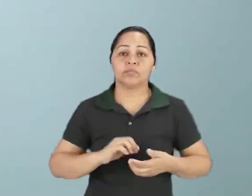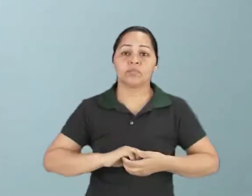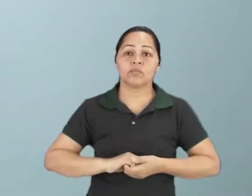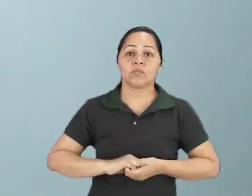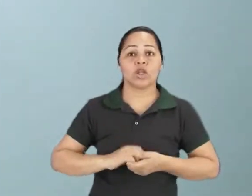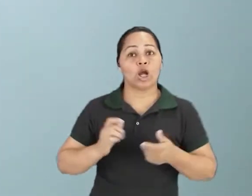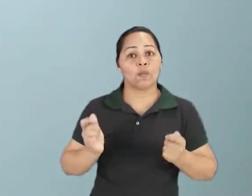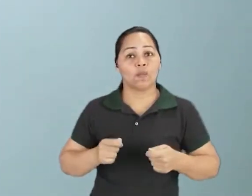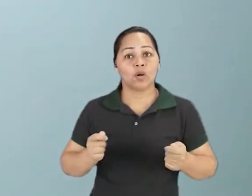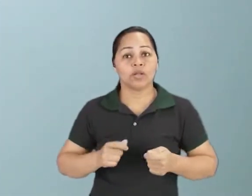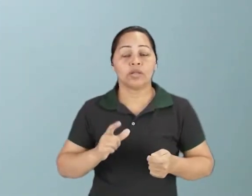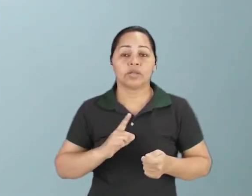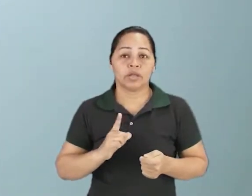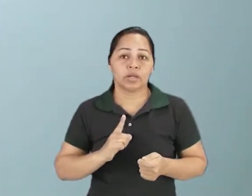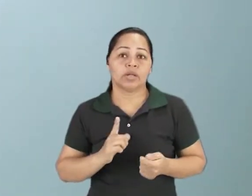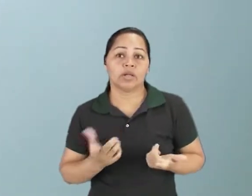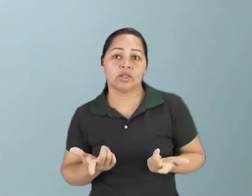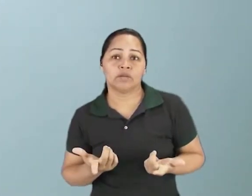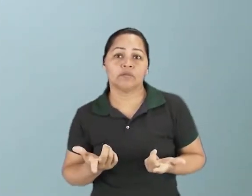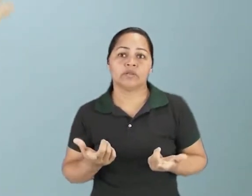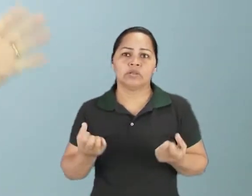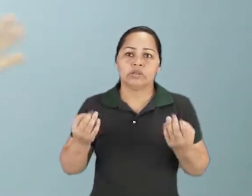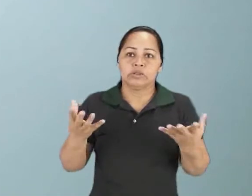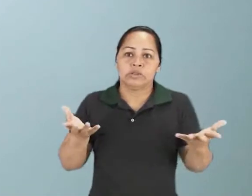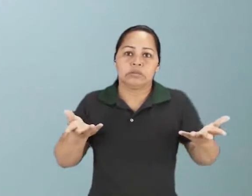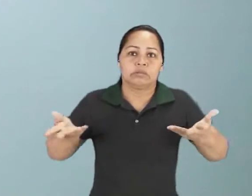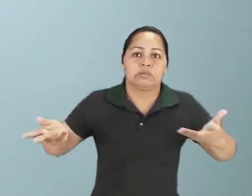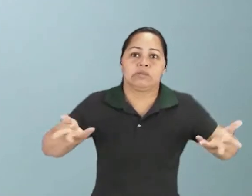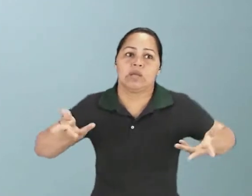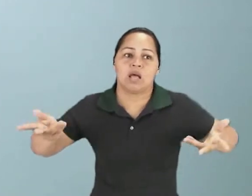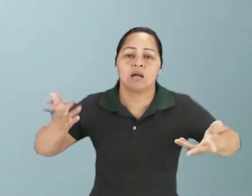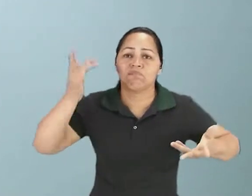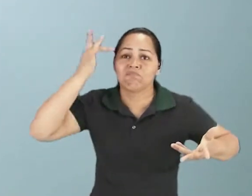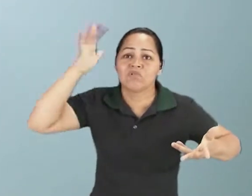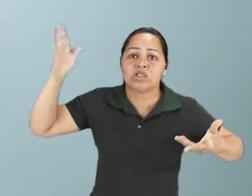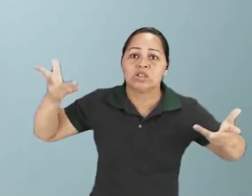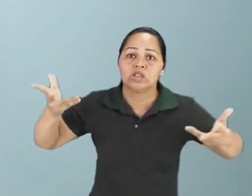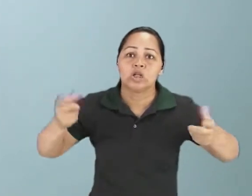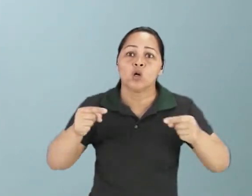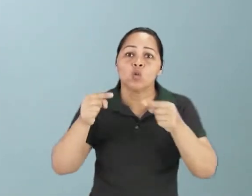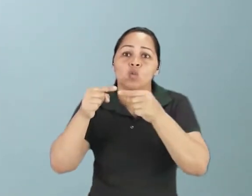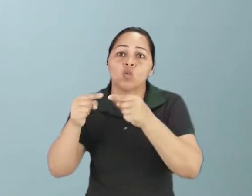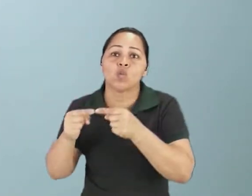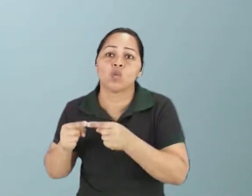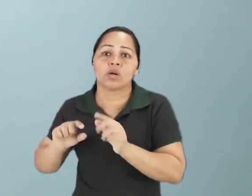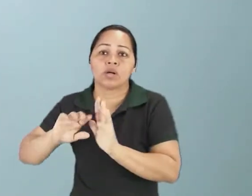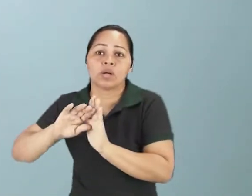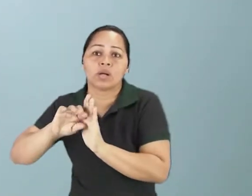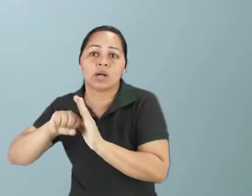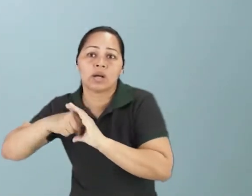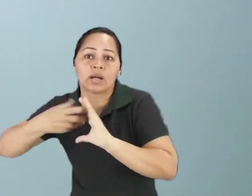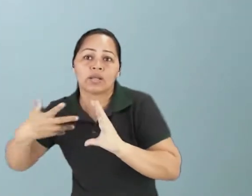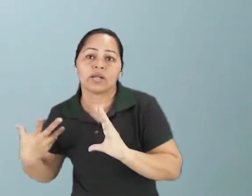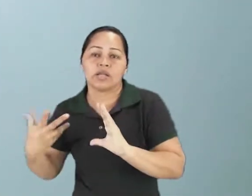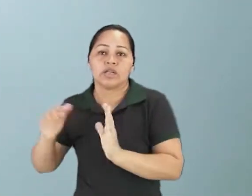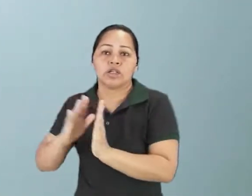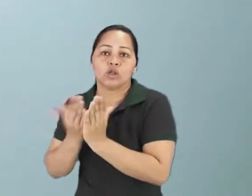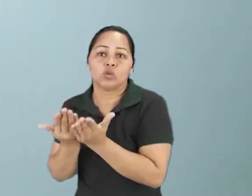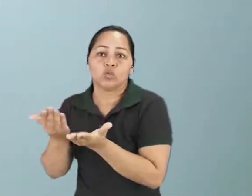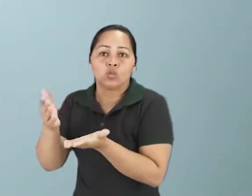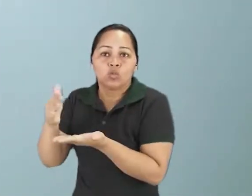que podem fazer você patinar se você não tiver a verdadeira ideia